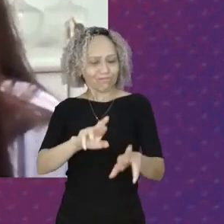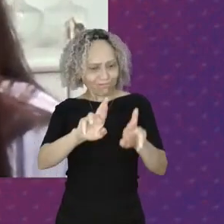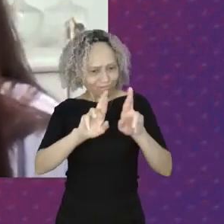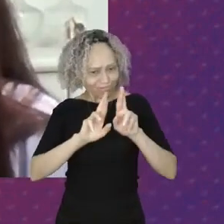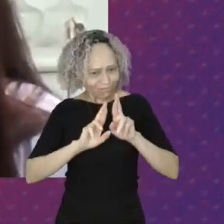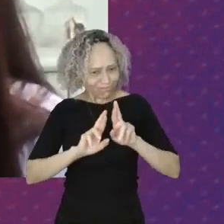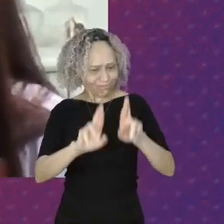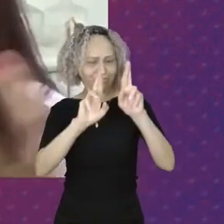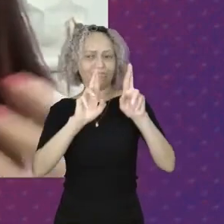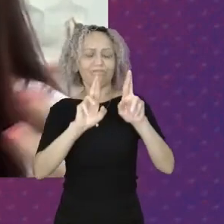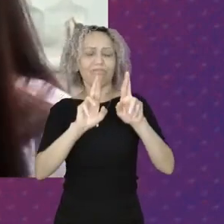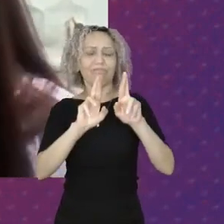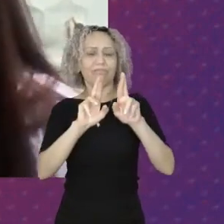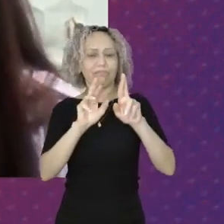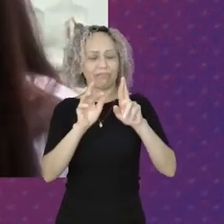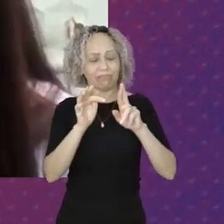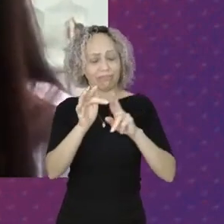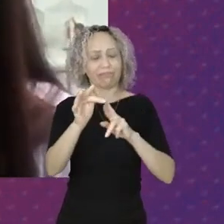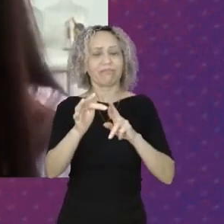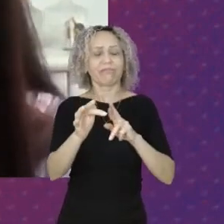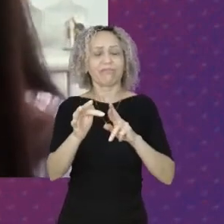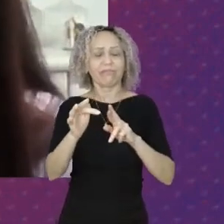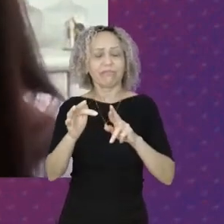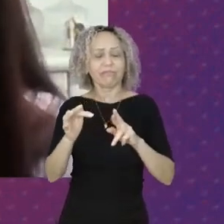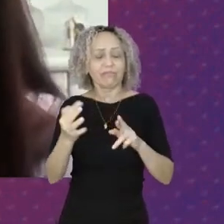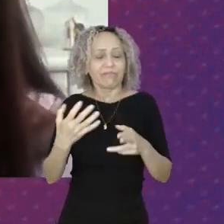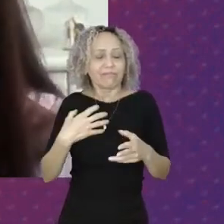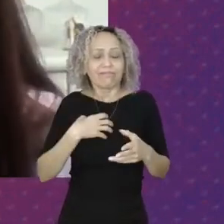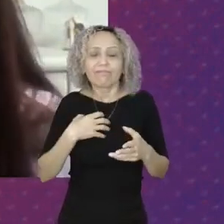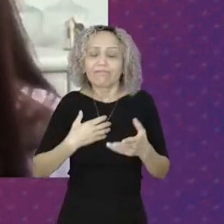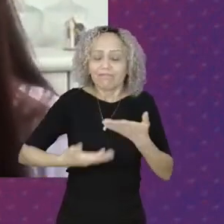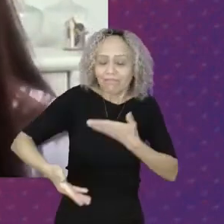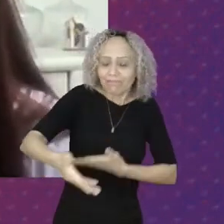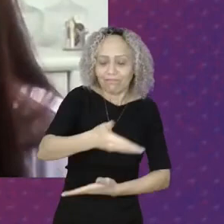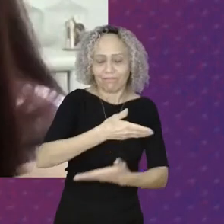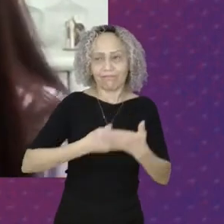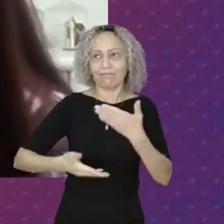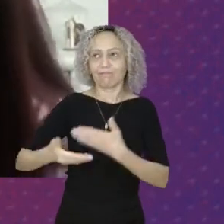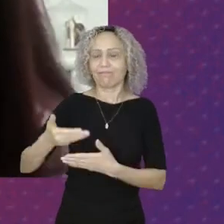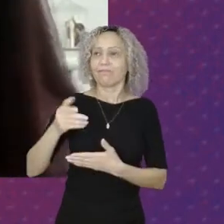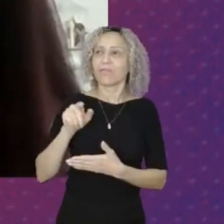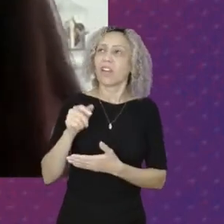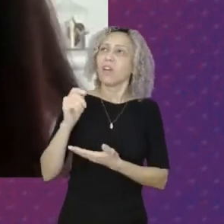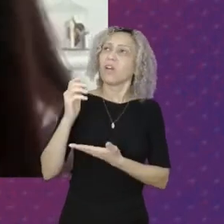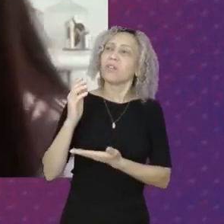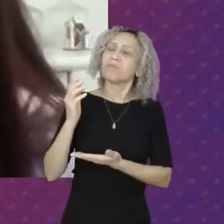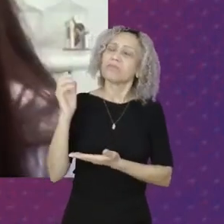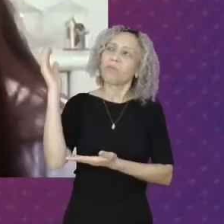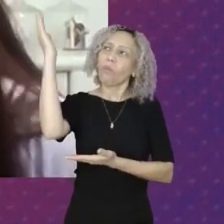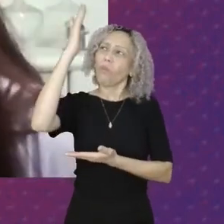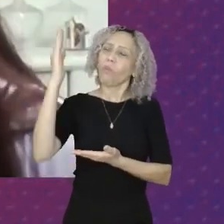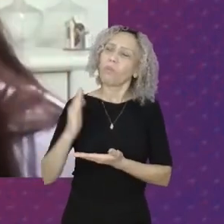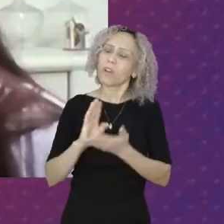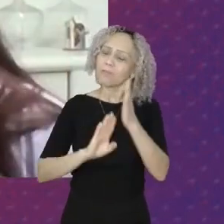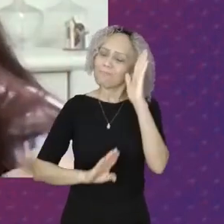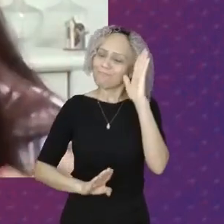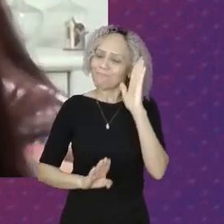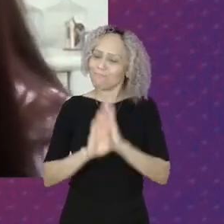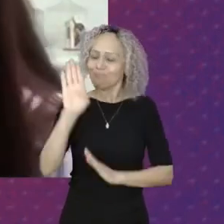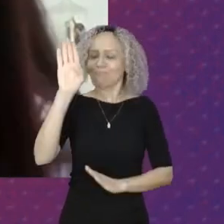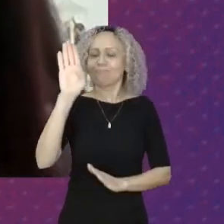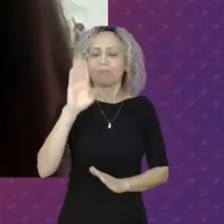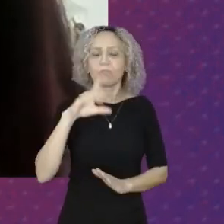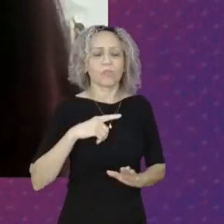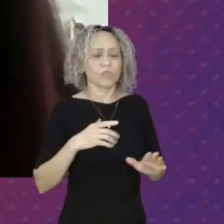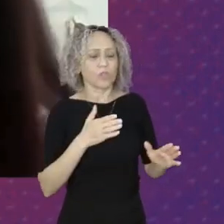Com esse sentimento De colaborar Com a reconstrução Do nosso país De termos um governo Democrático e popular Onde a gente